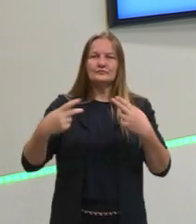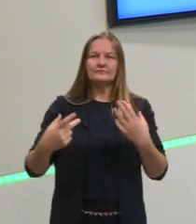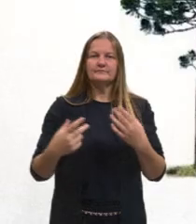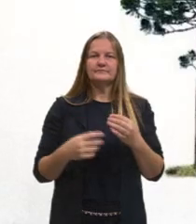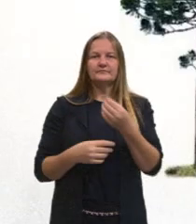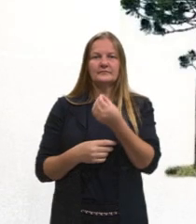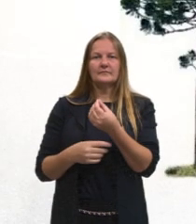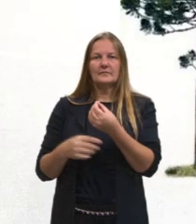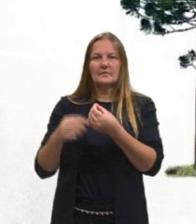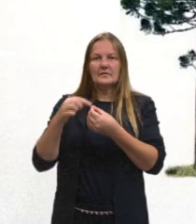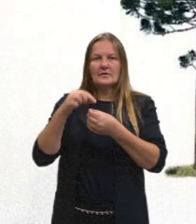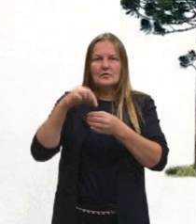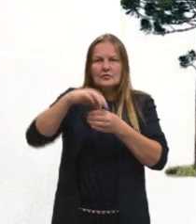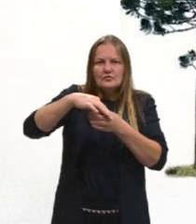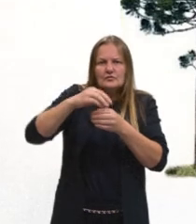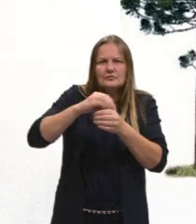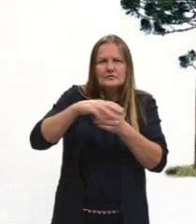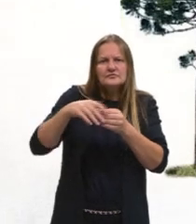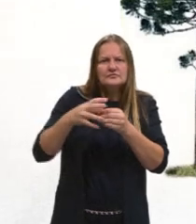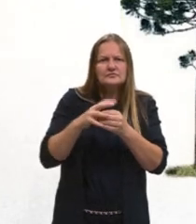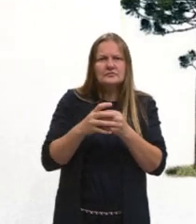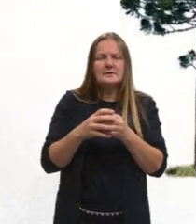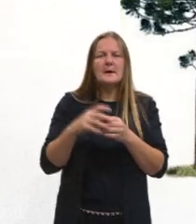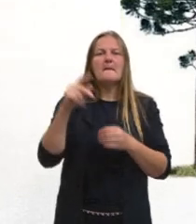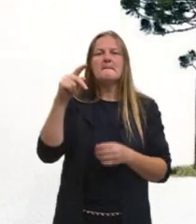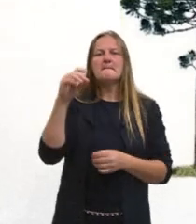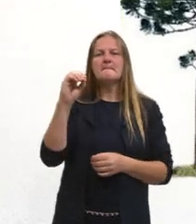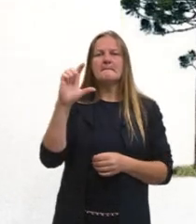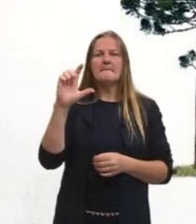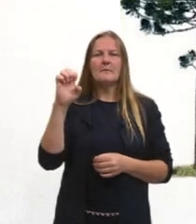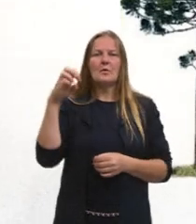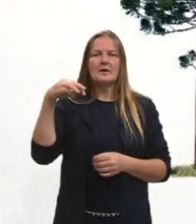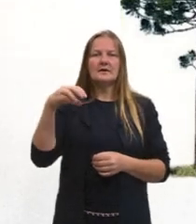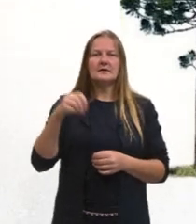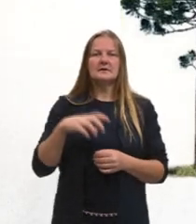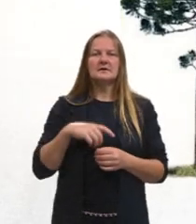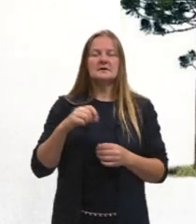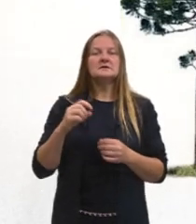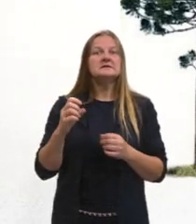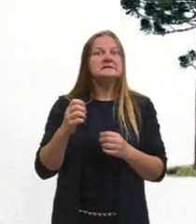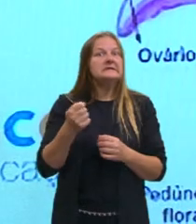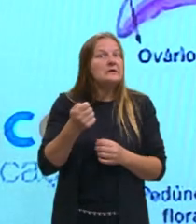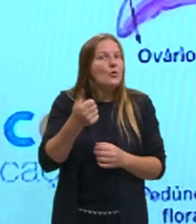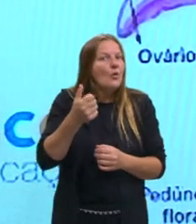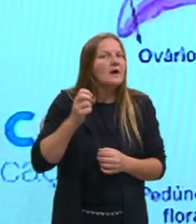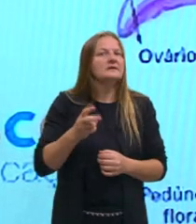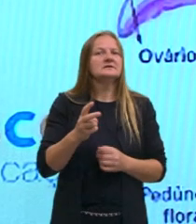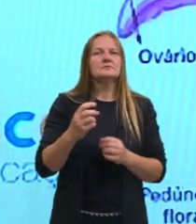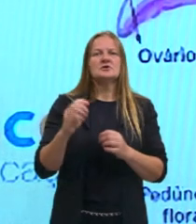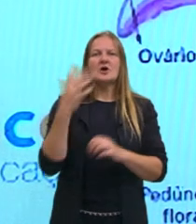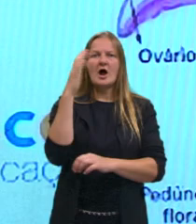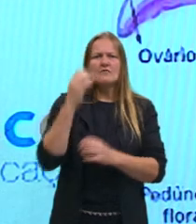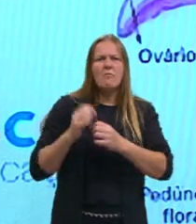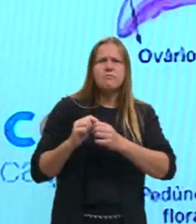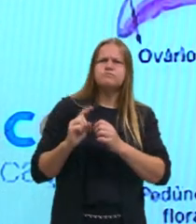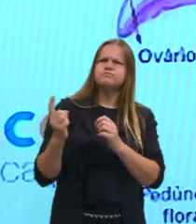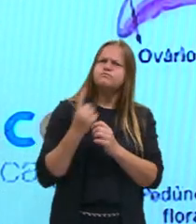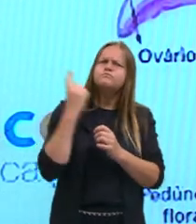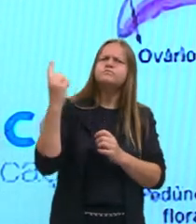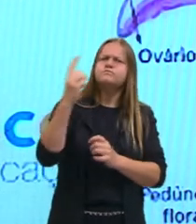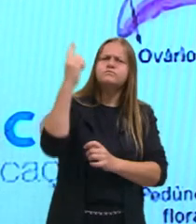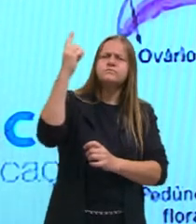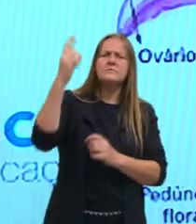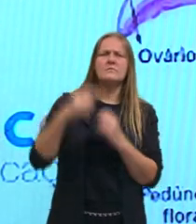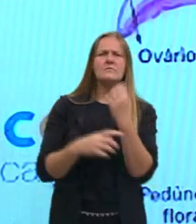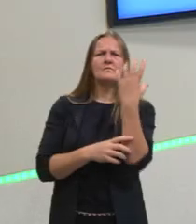vai também produzir o pólen, são geralmente plantas de grande porte e as suas representantes principais são os